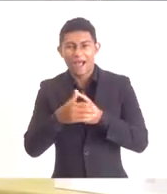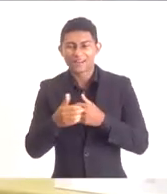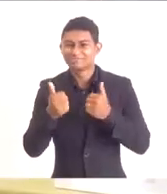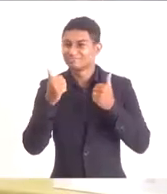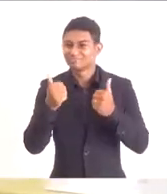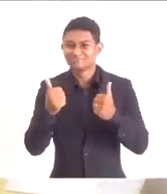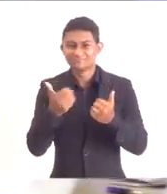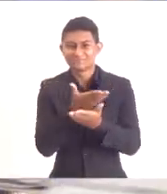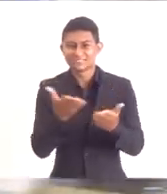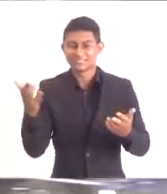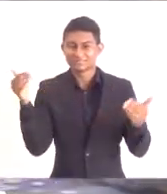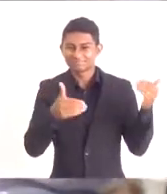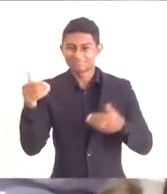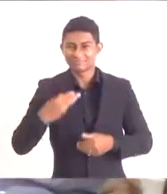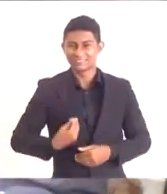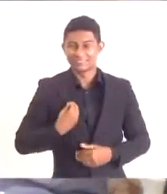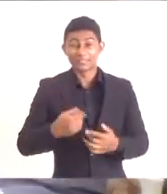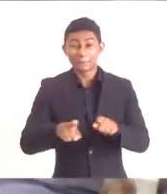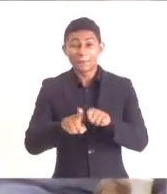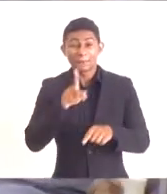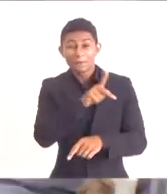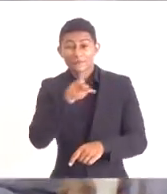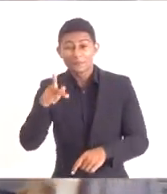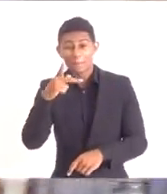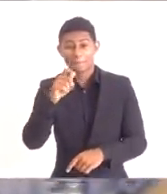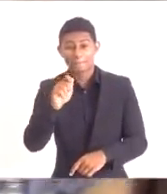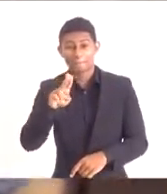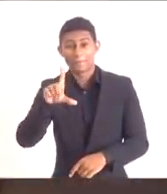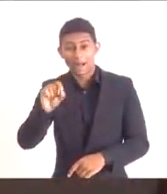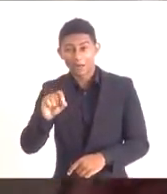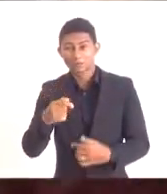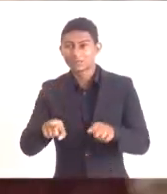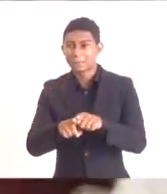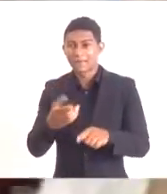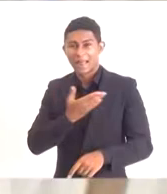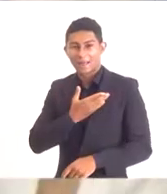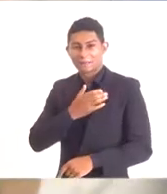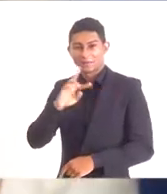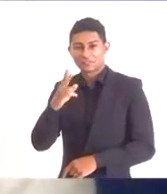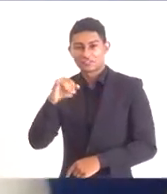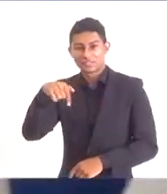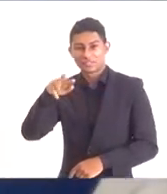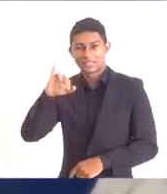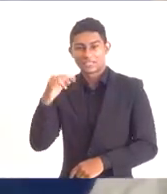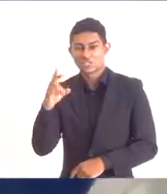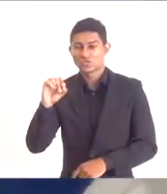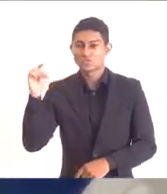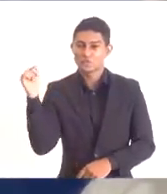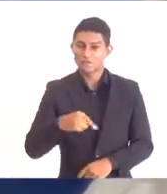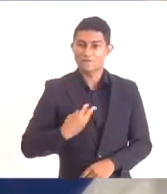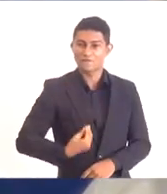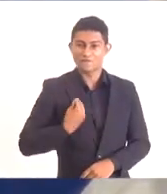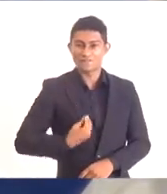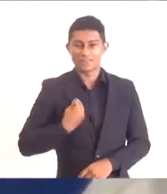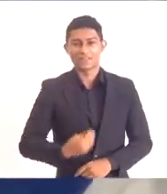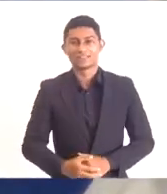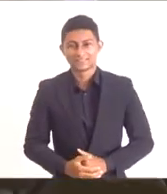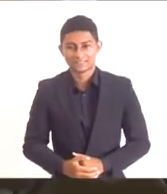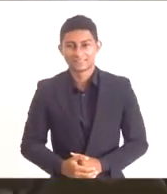presentes aqui. Queria saudar o professor Paulo Bahia e o nosso amigo Chiquinho, que estão aqui conosco. Então,